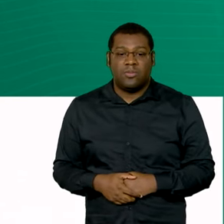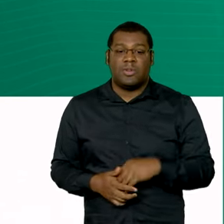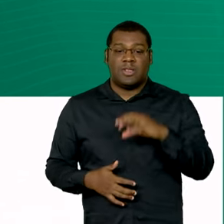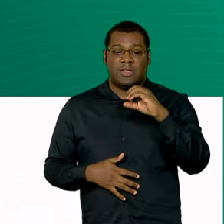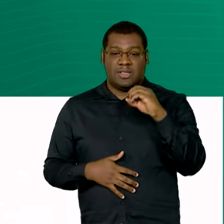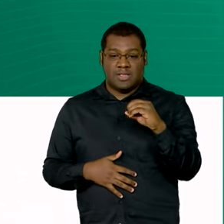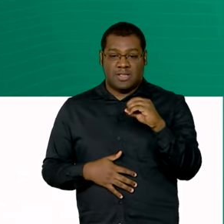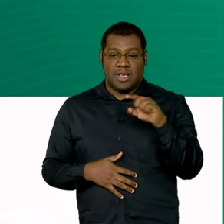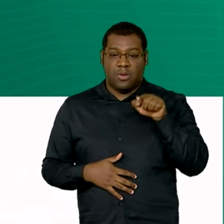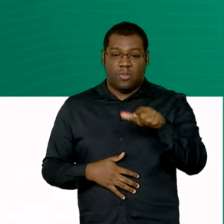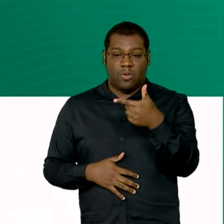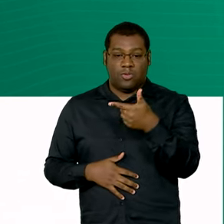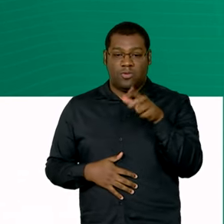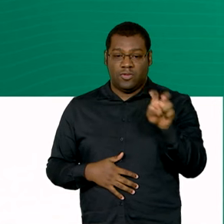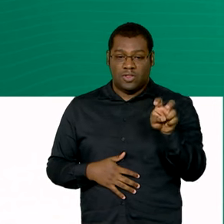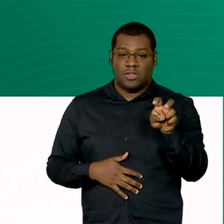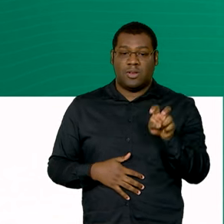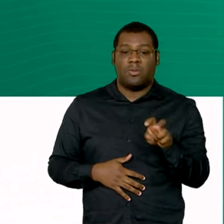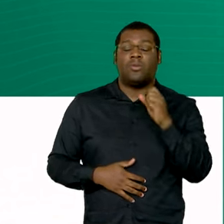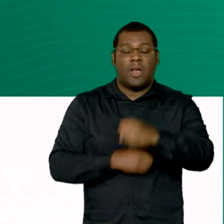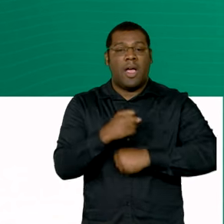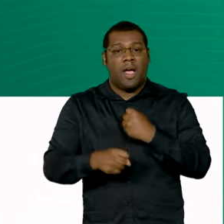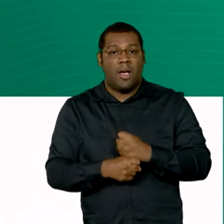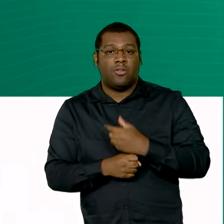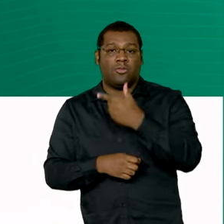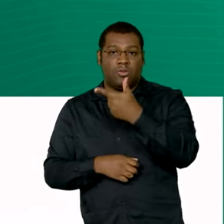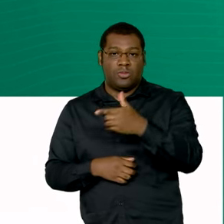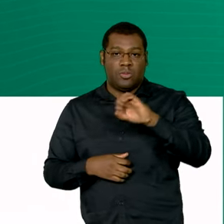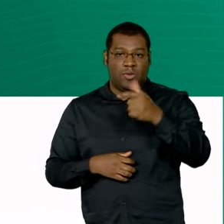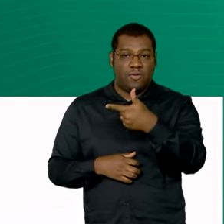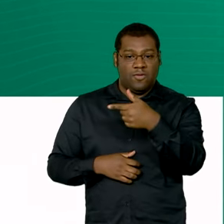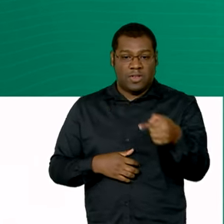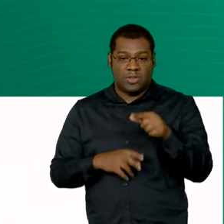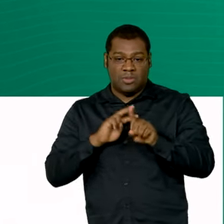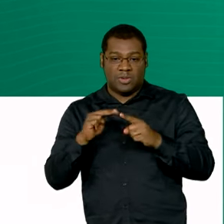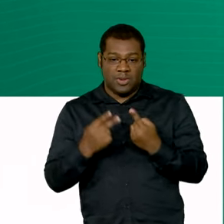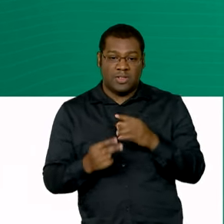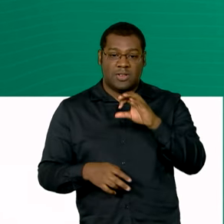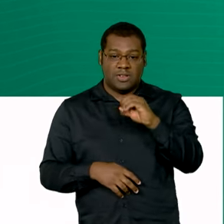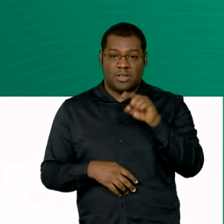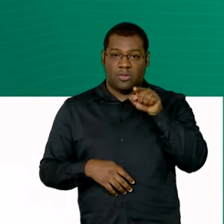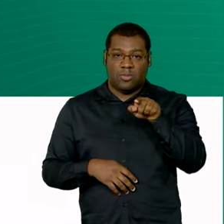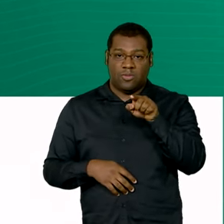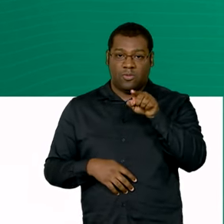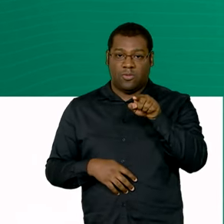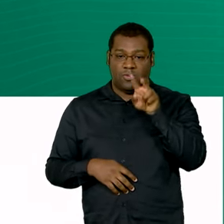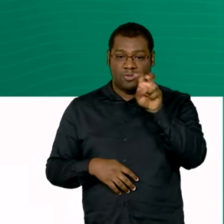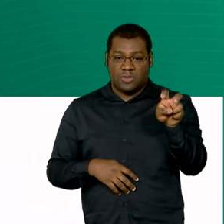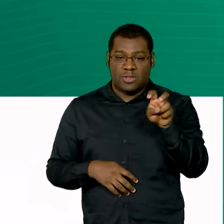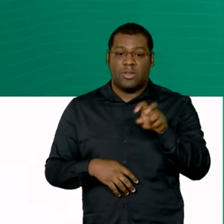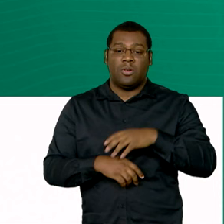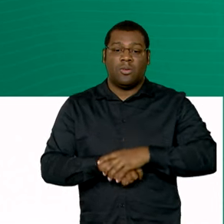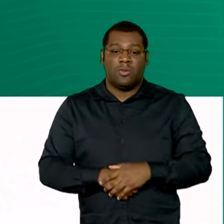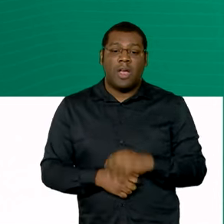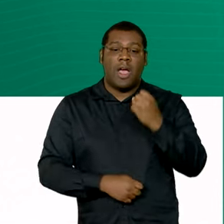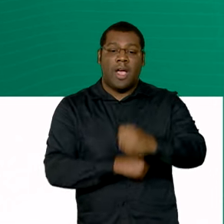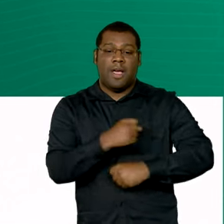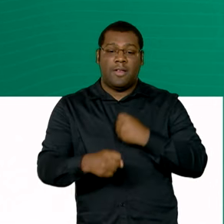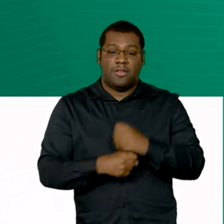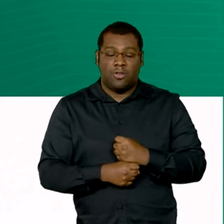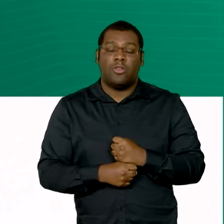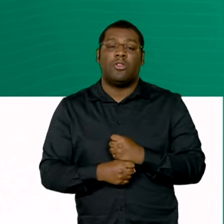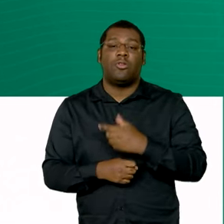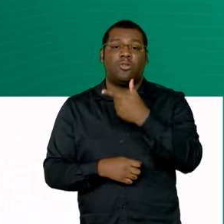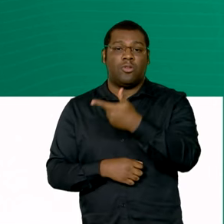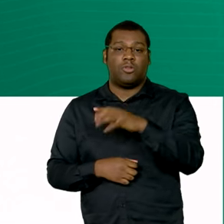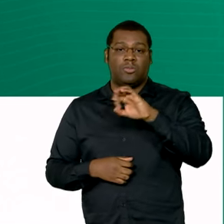2026, 0,5% para 2027 e de 1% em 2028. O projeto